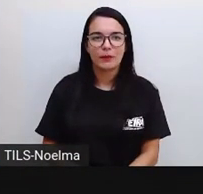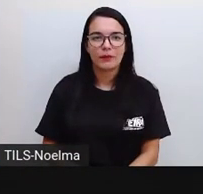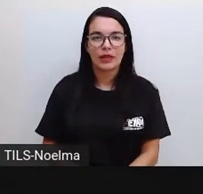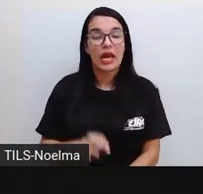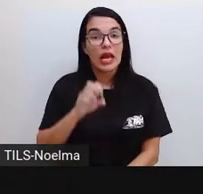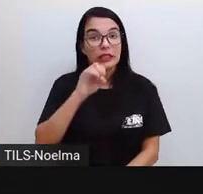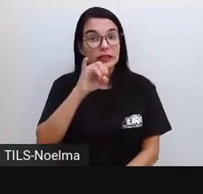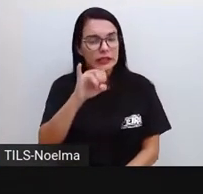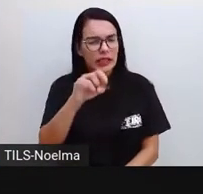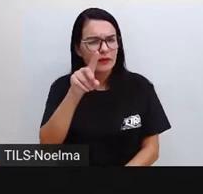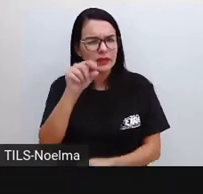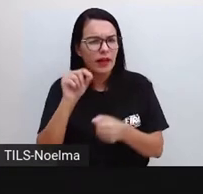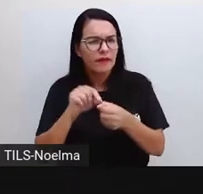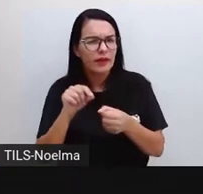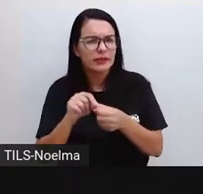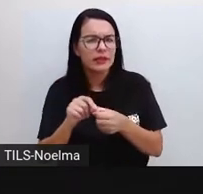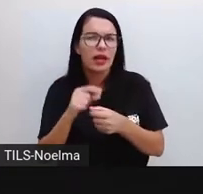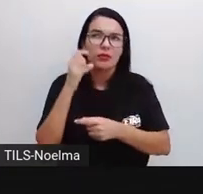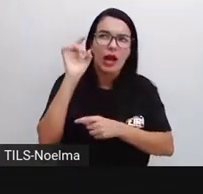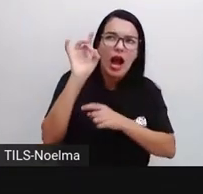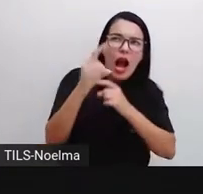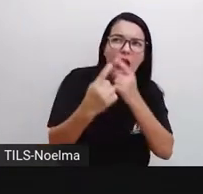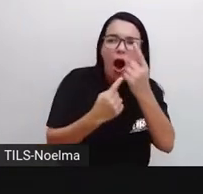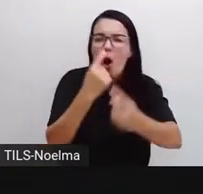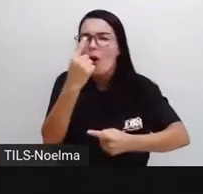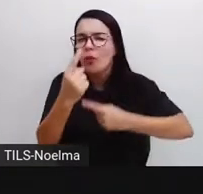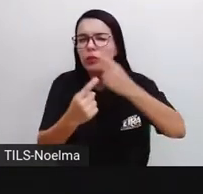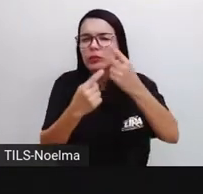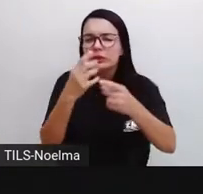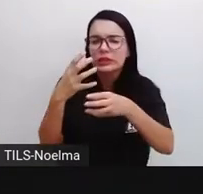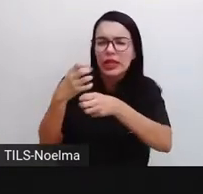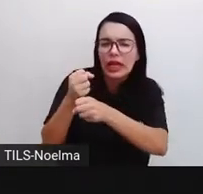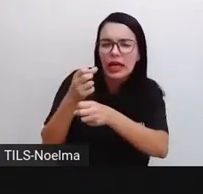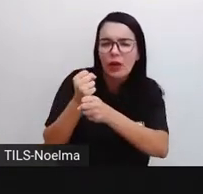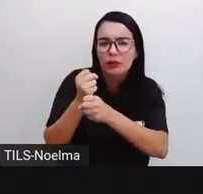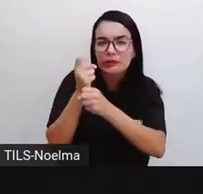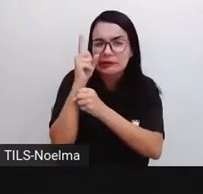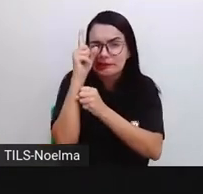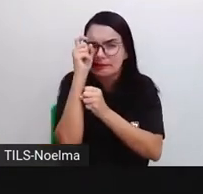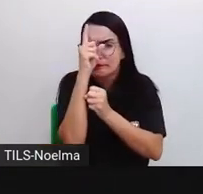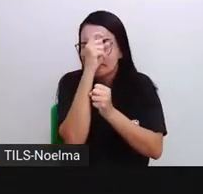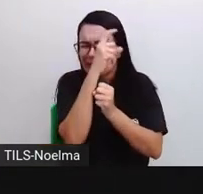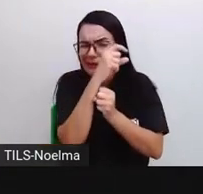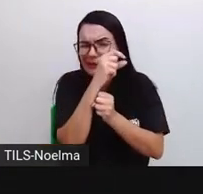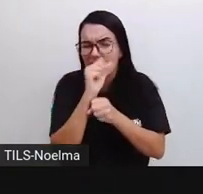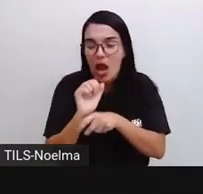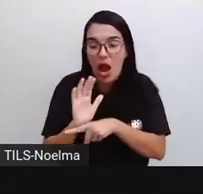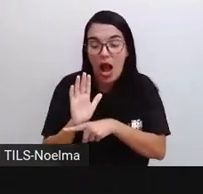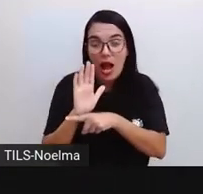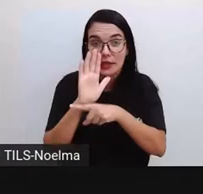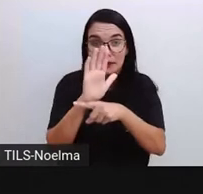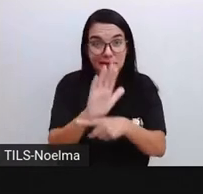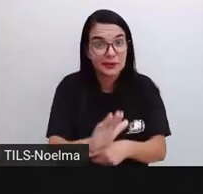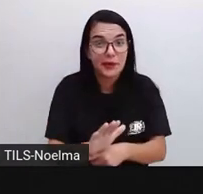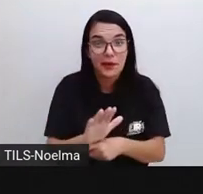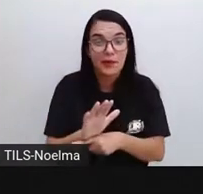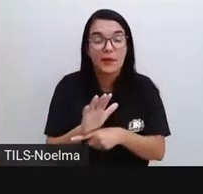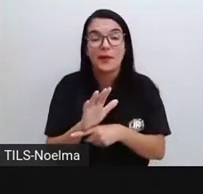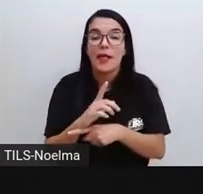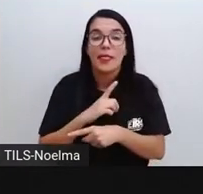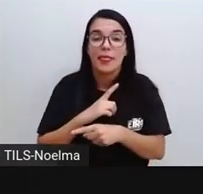Se realizar certos cálculos complexos com o auxílio das calculadoras, já é algo tão simples.